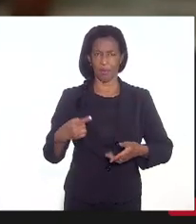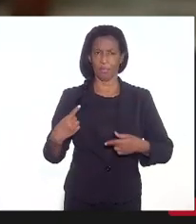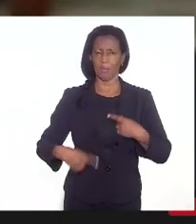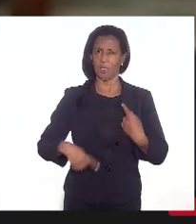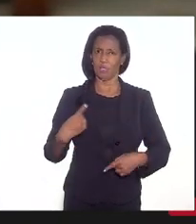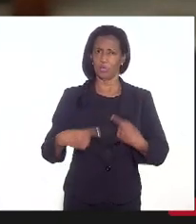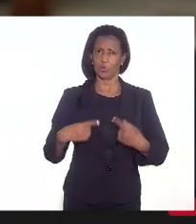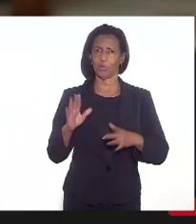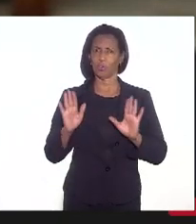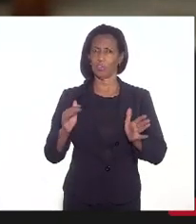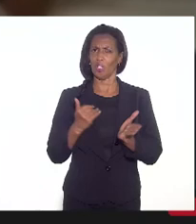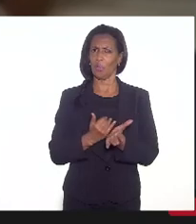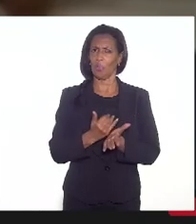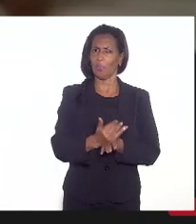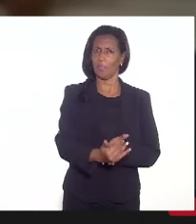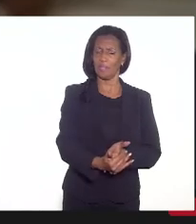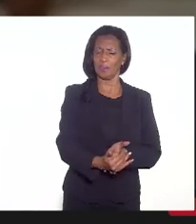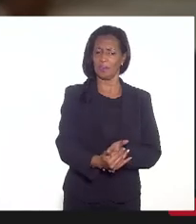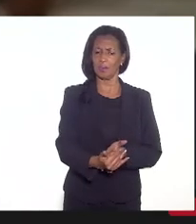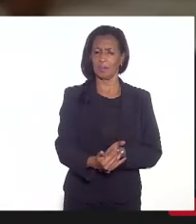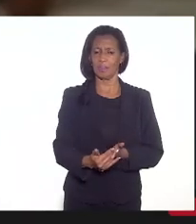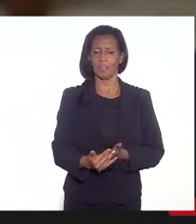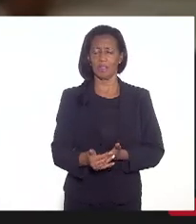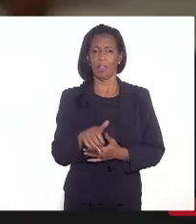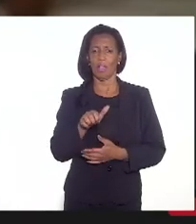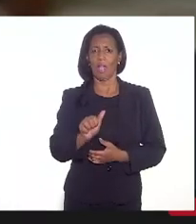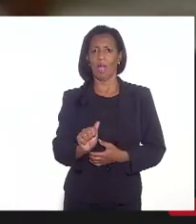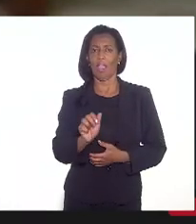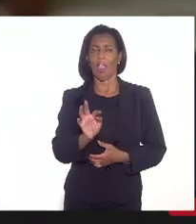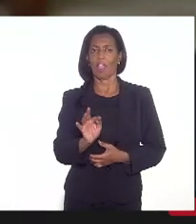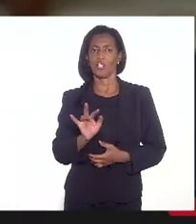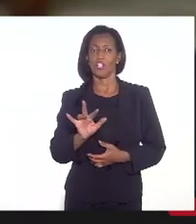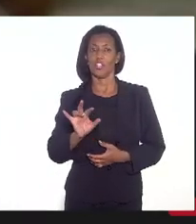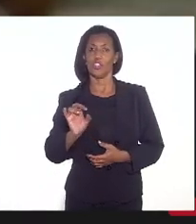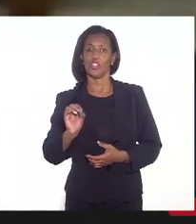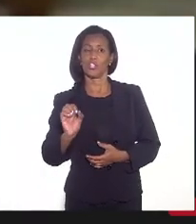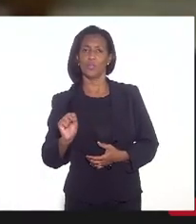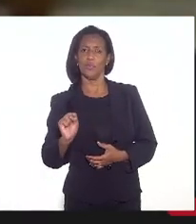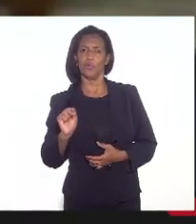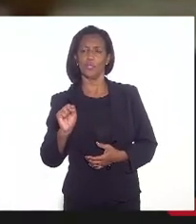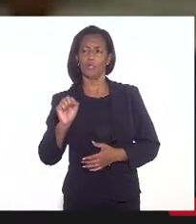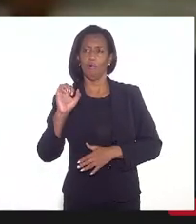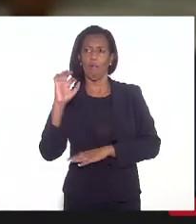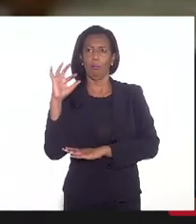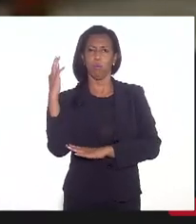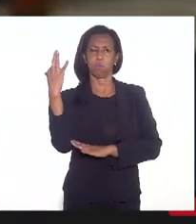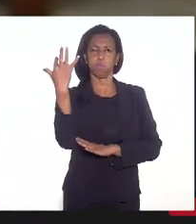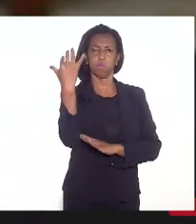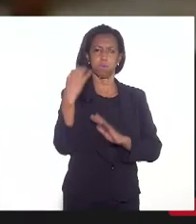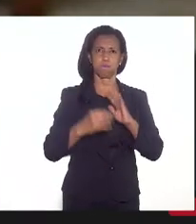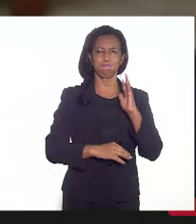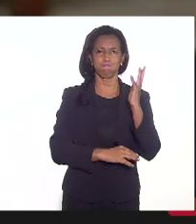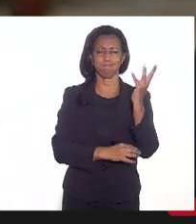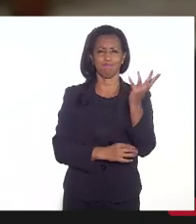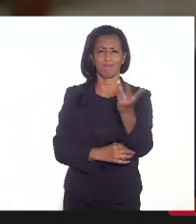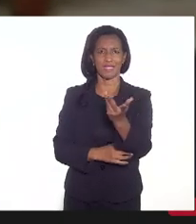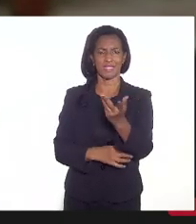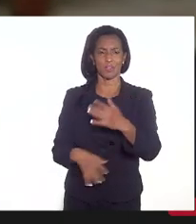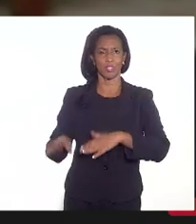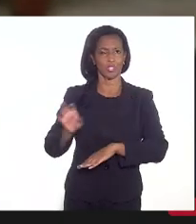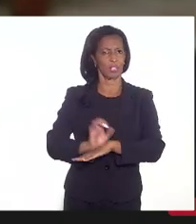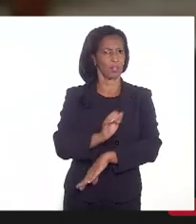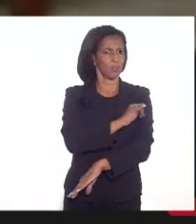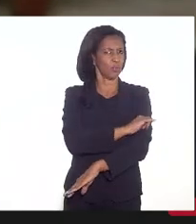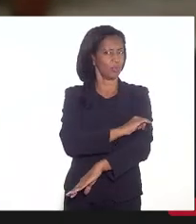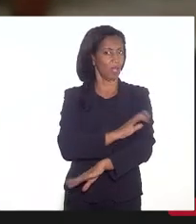que a gente já começou a colocar, são os ativos ambientais do Estado do Rio de Janeiro. Então, a